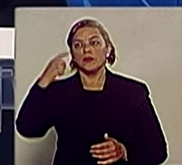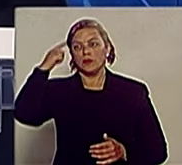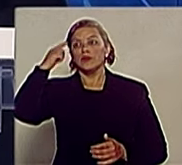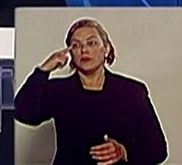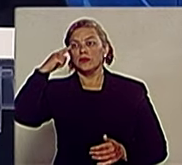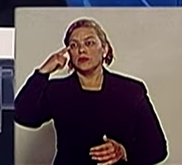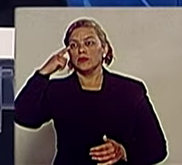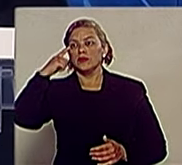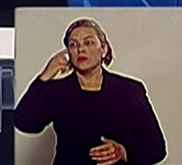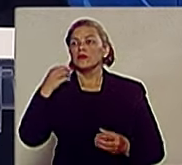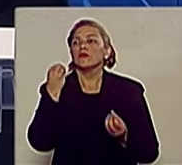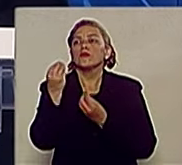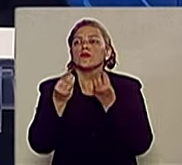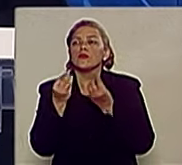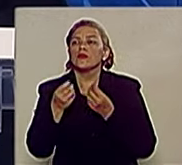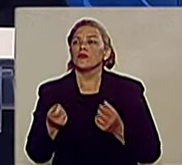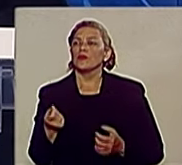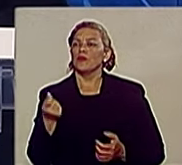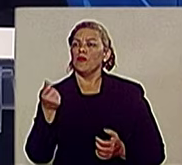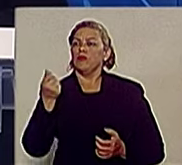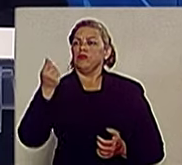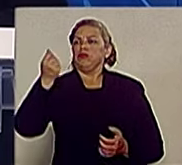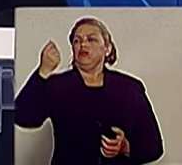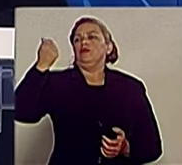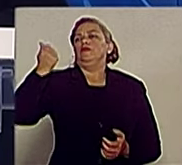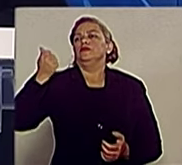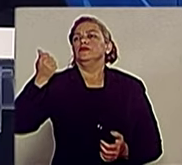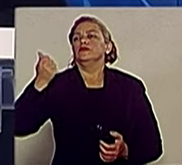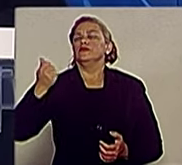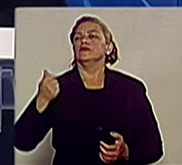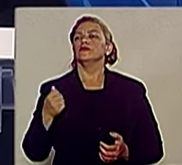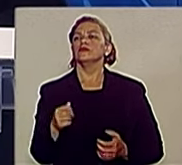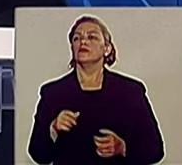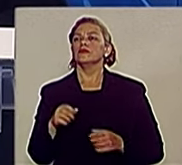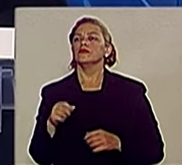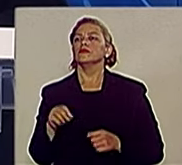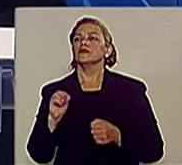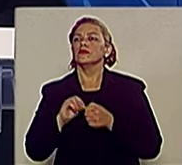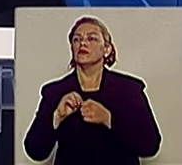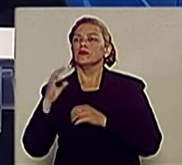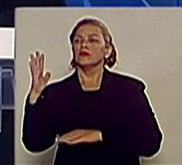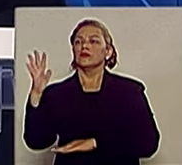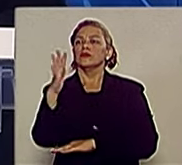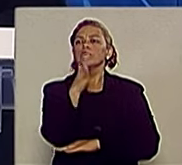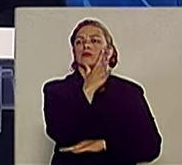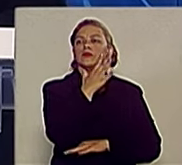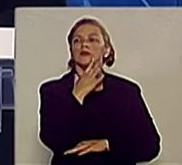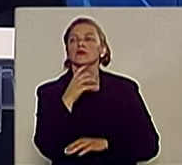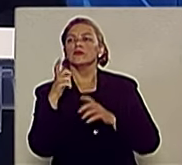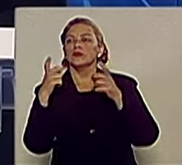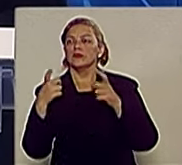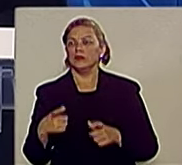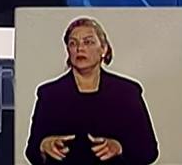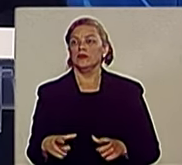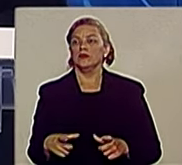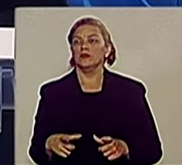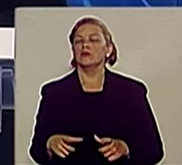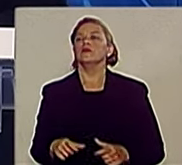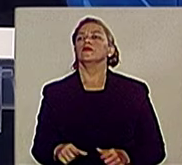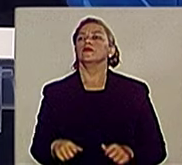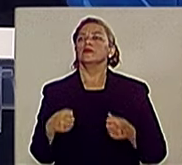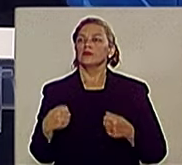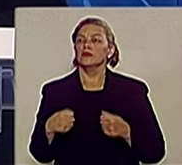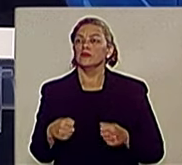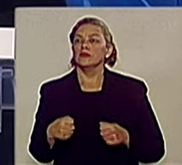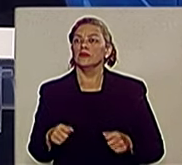viu gastar esse valor que é gasto na revitalização do centro. Penso que nós devemos, inclusive, ter uma forma transparente,